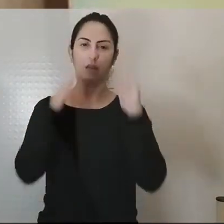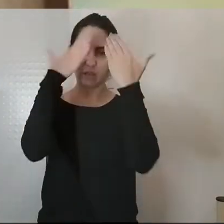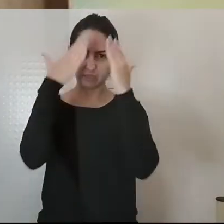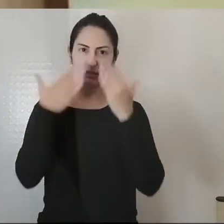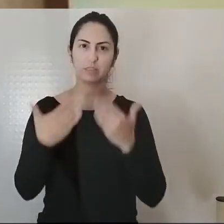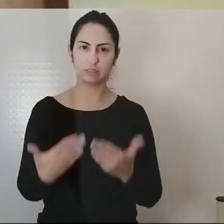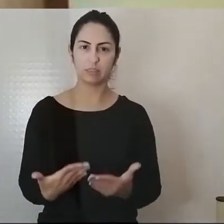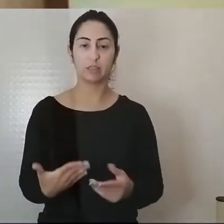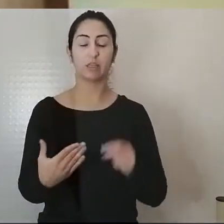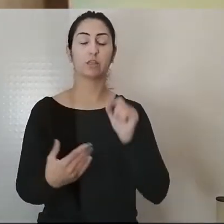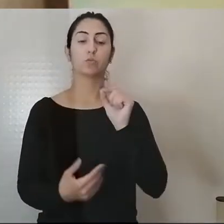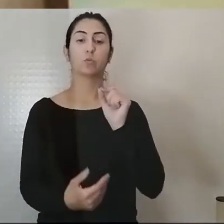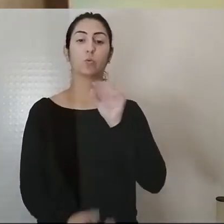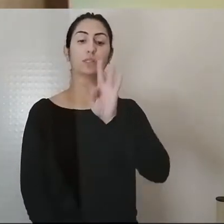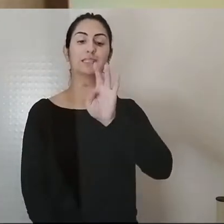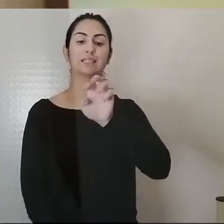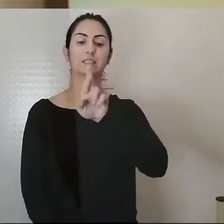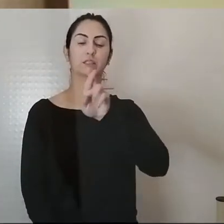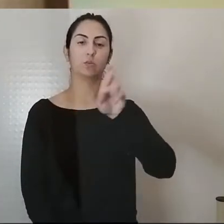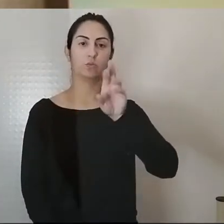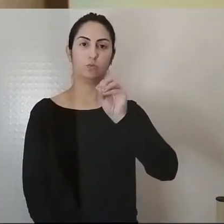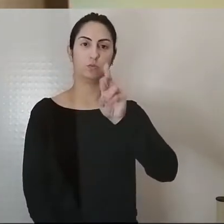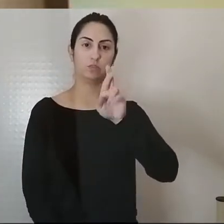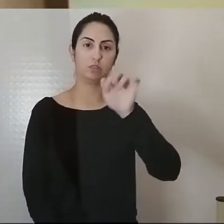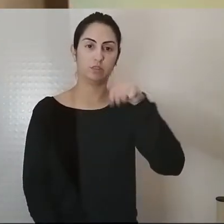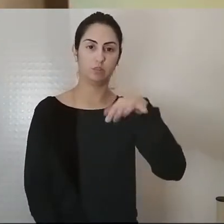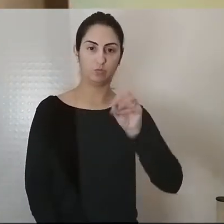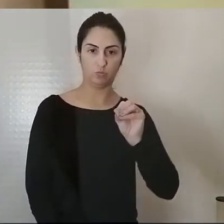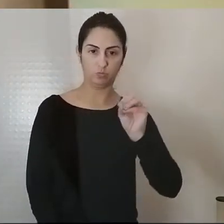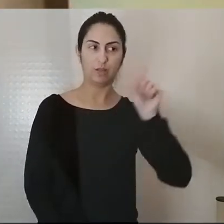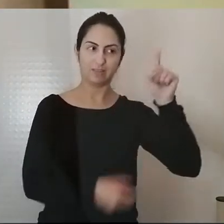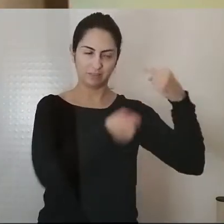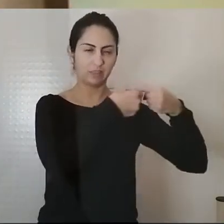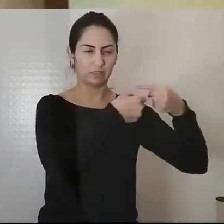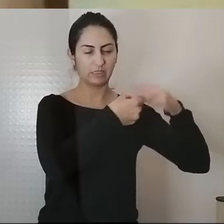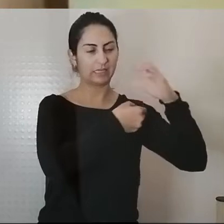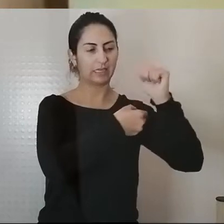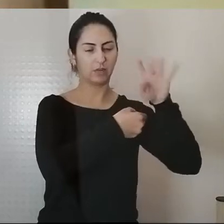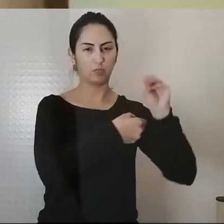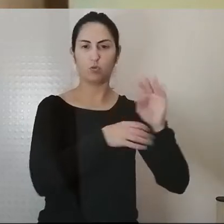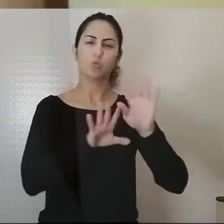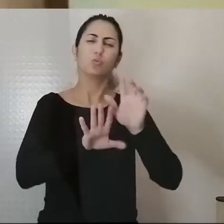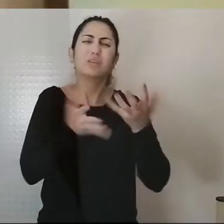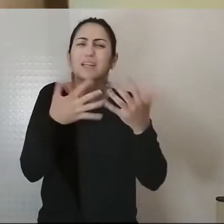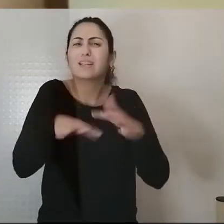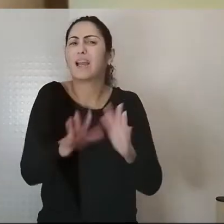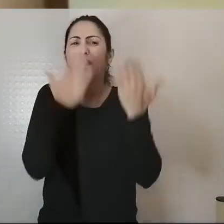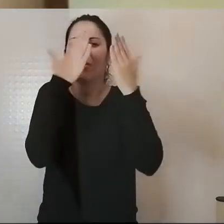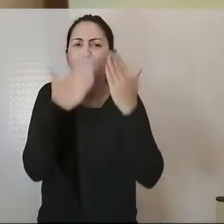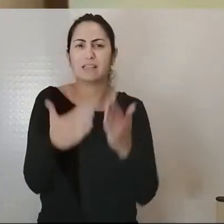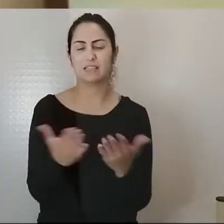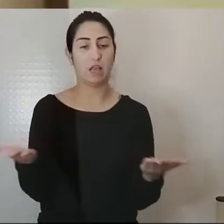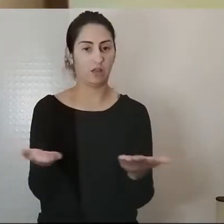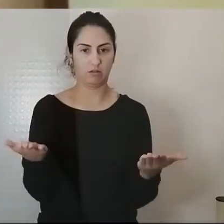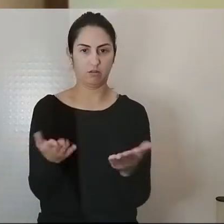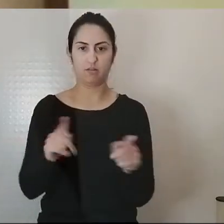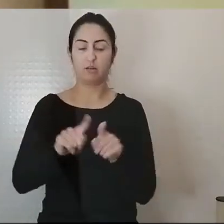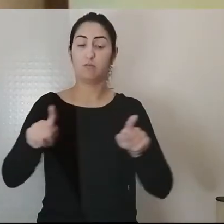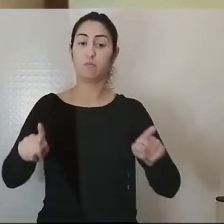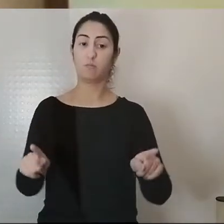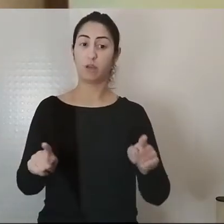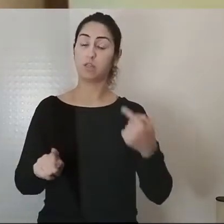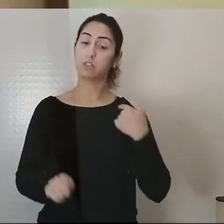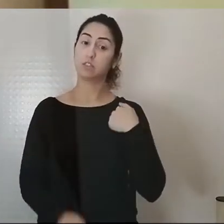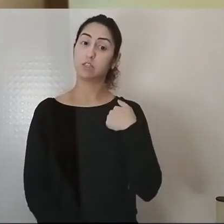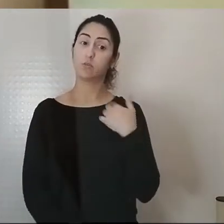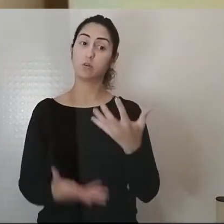o terrorismo em Cabo Delgado. Não pretendo ser especialista e analista do terrorismo, mas, como disse, a